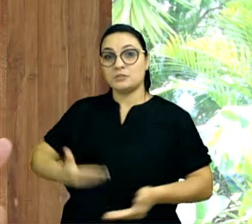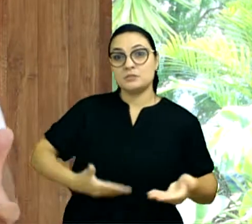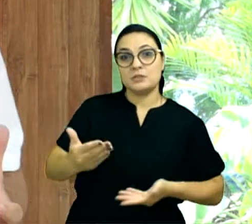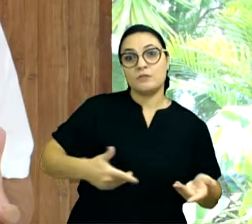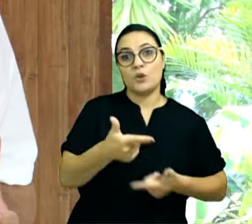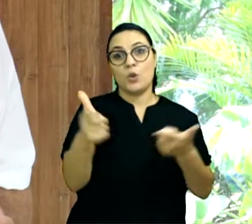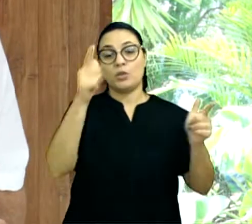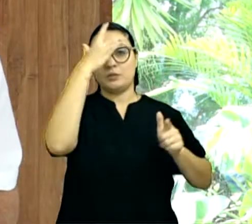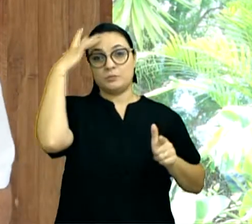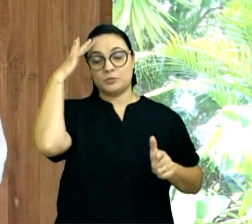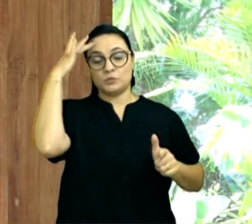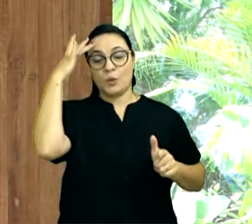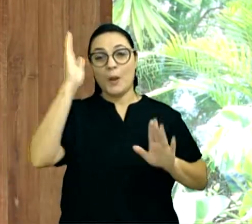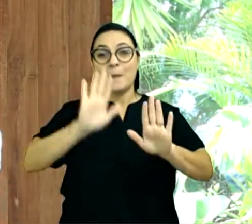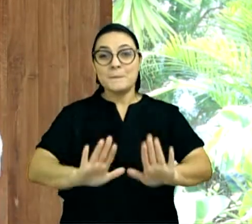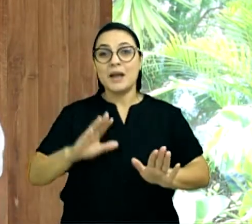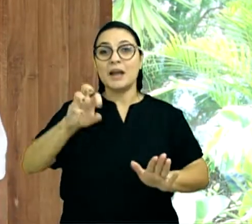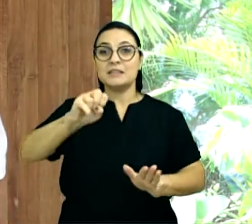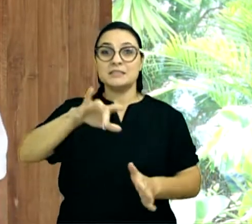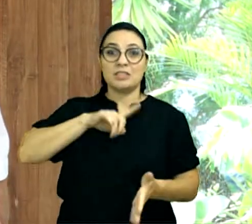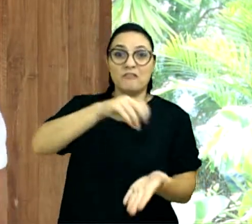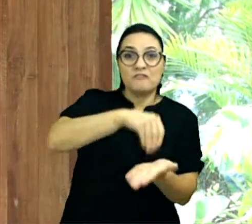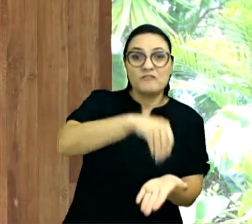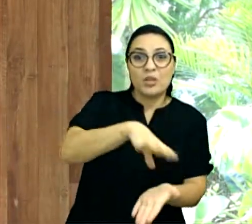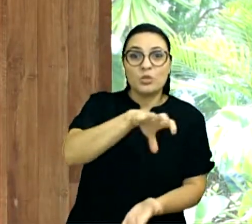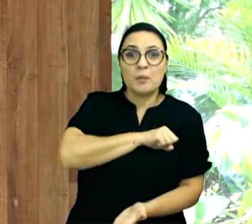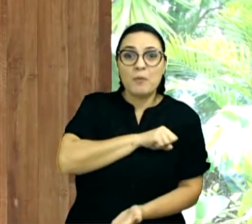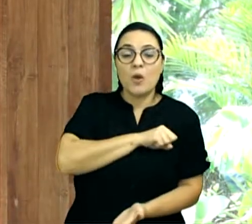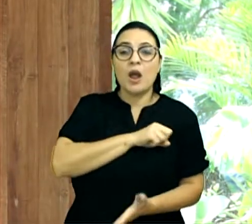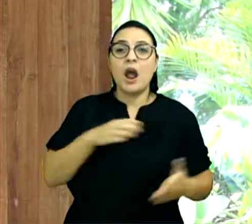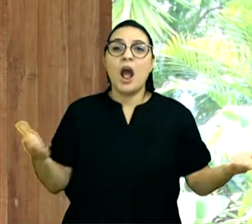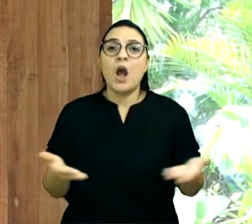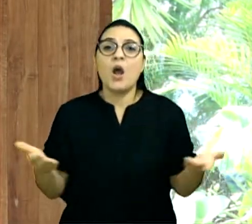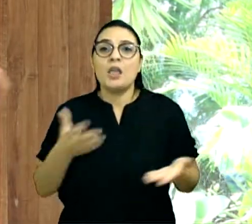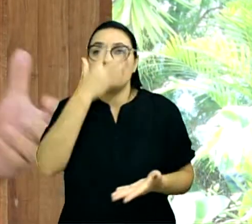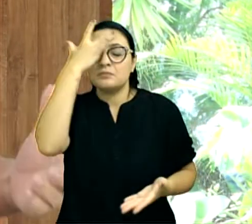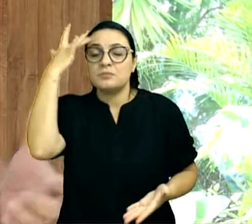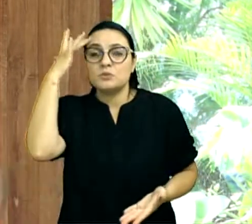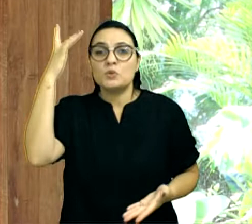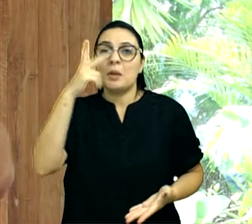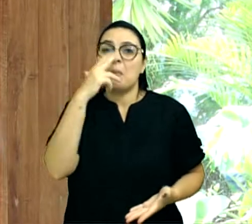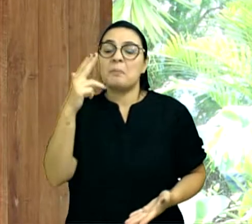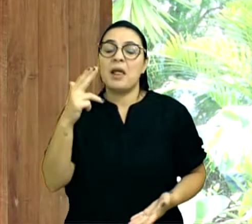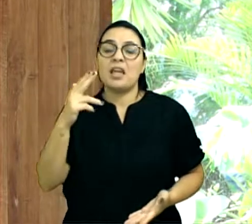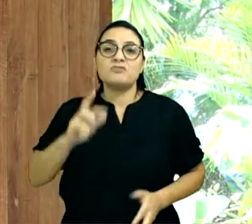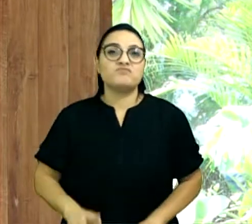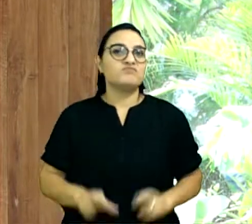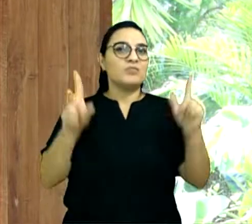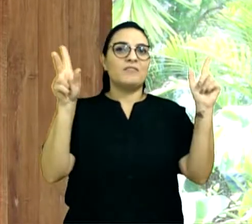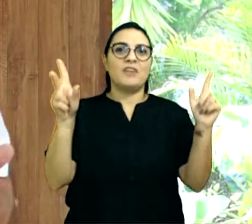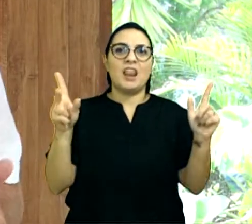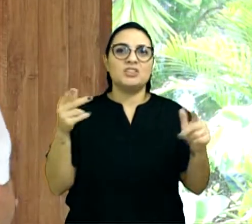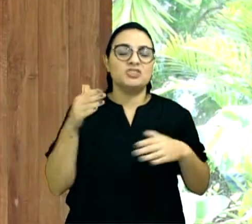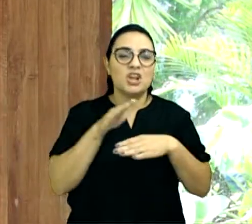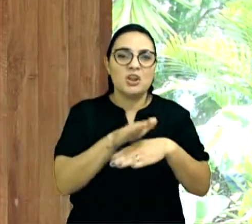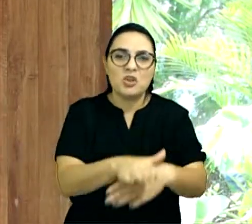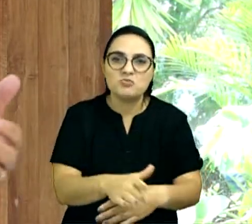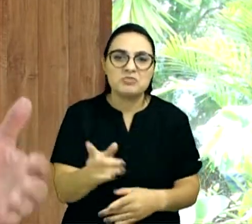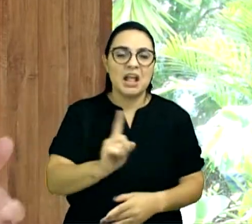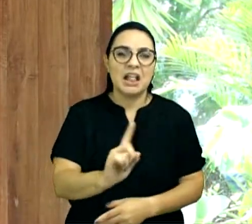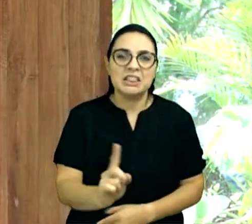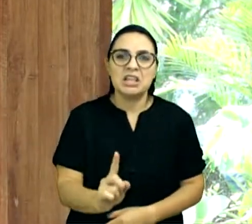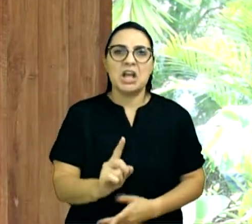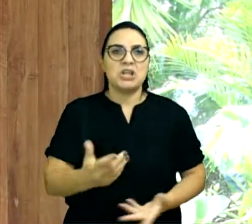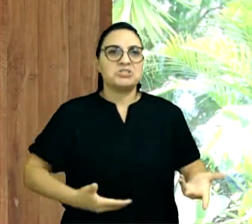E por causa da falta de amor, pelas pessoas não servir a Deus e os seus semelhantes, as pessoas vão